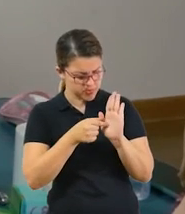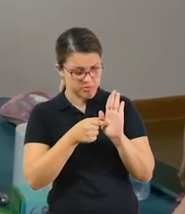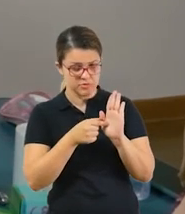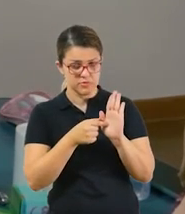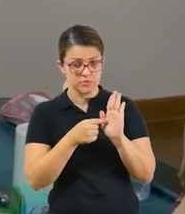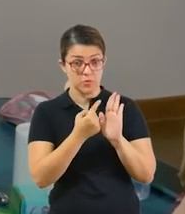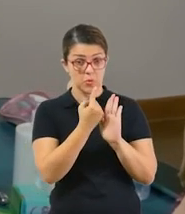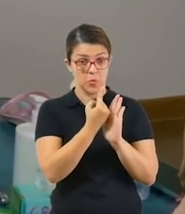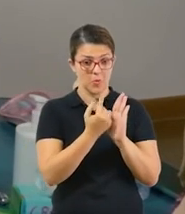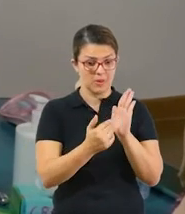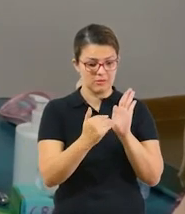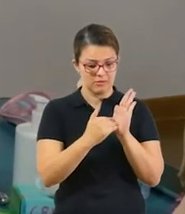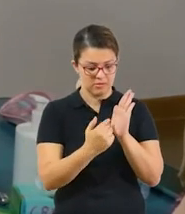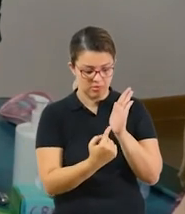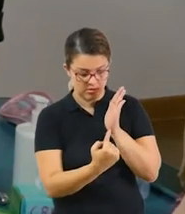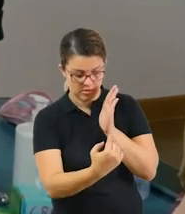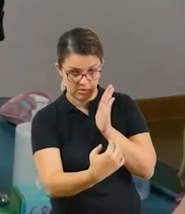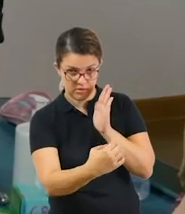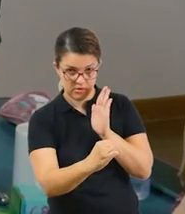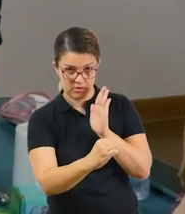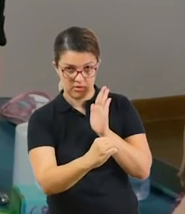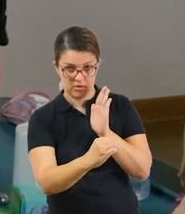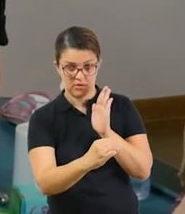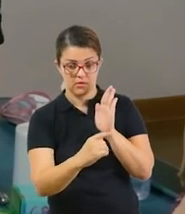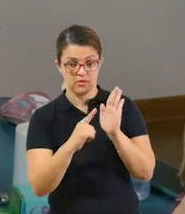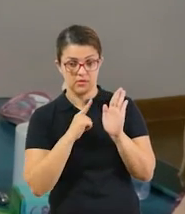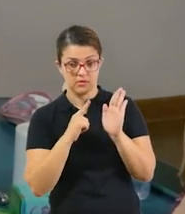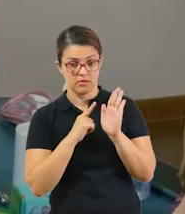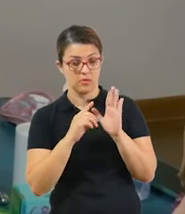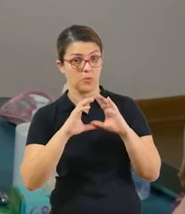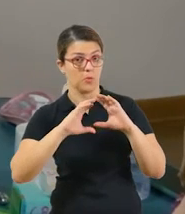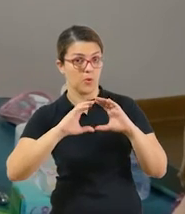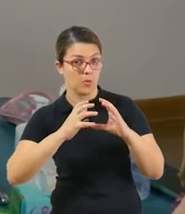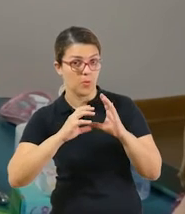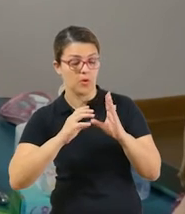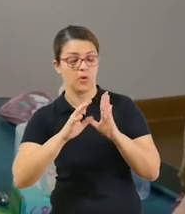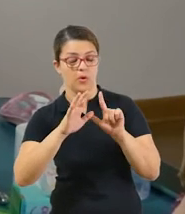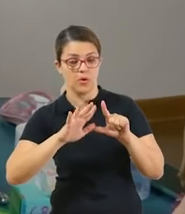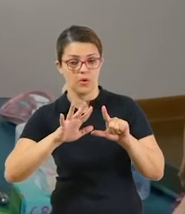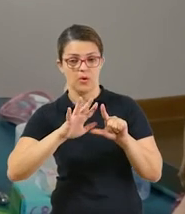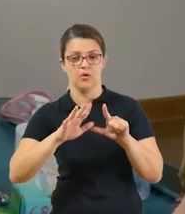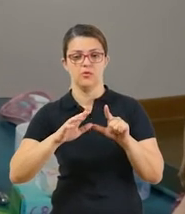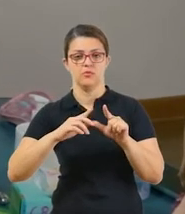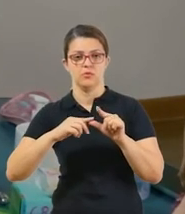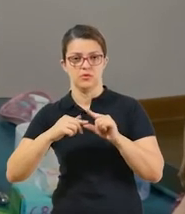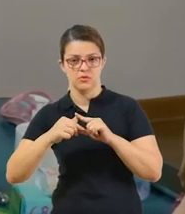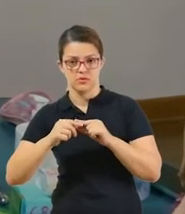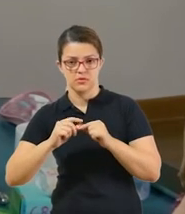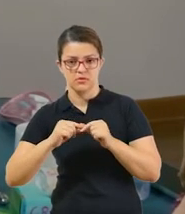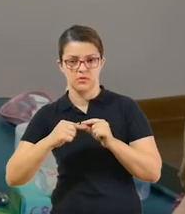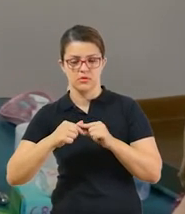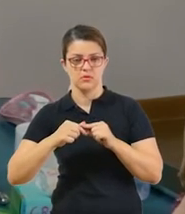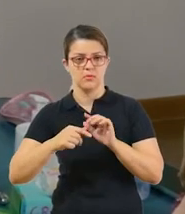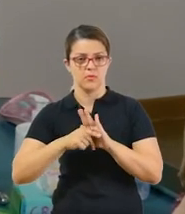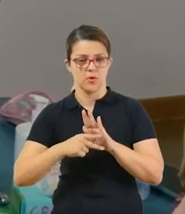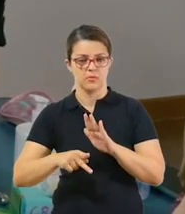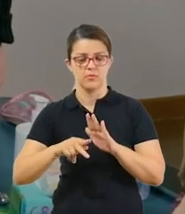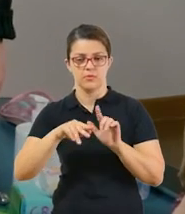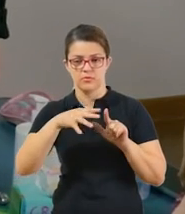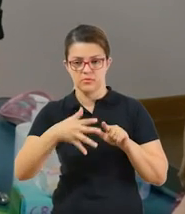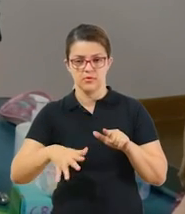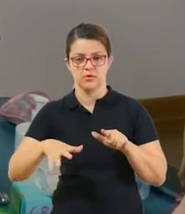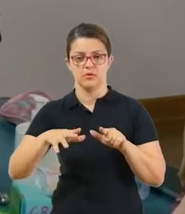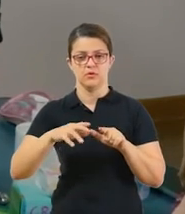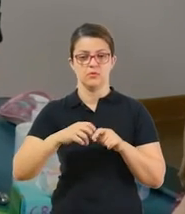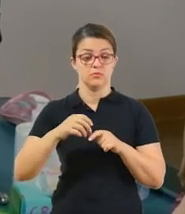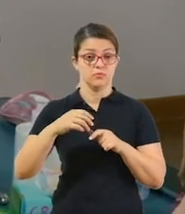do número 1 até o número 100. Entre eles tem uma bola, uma estrela do mar, um camelo,